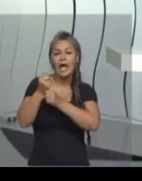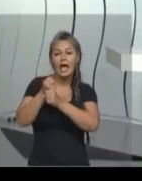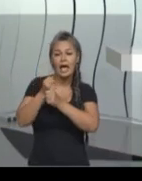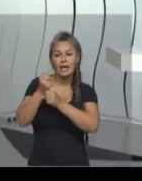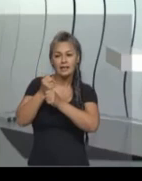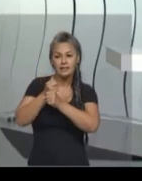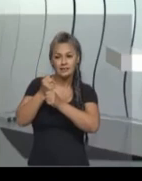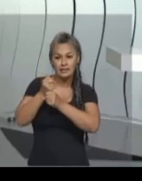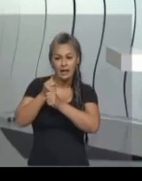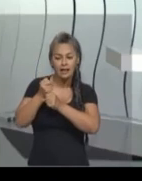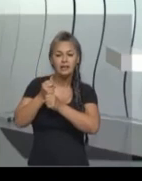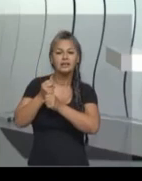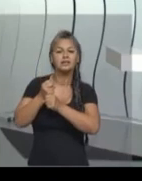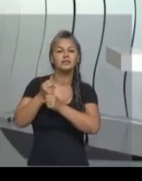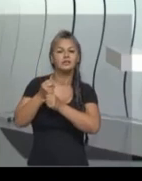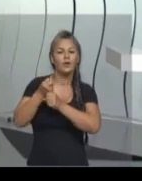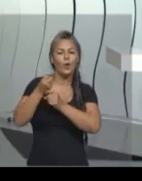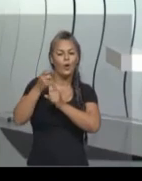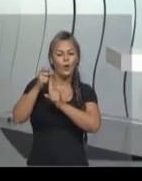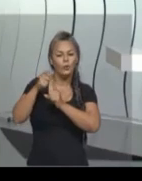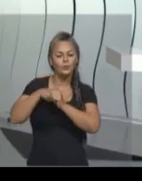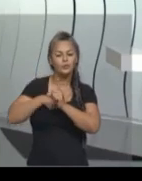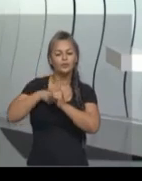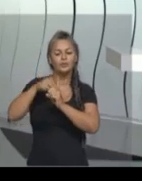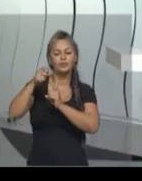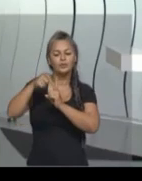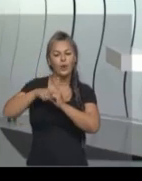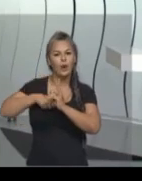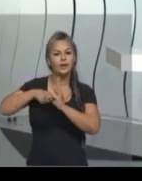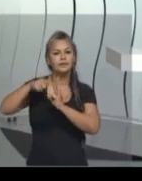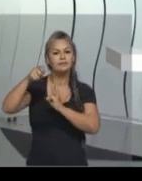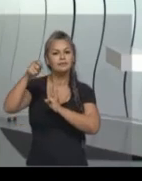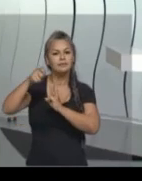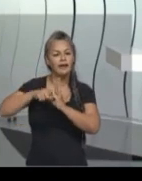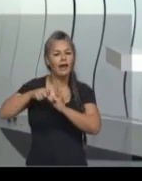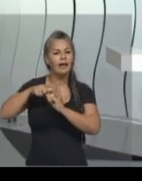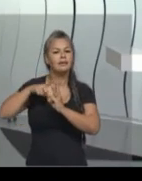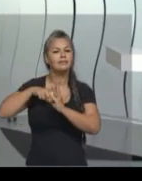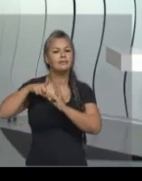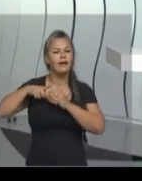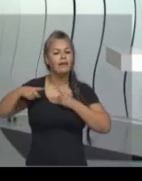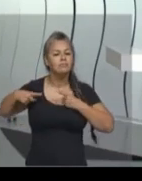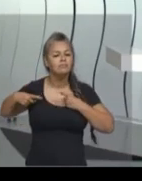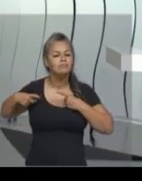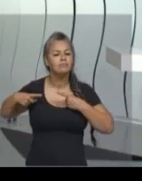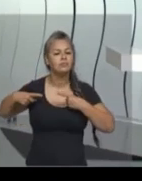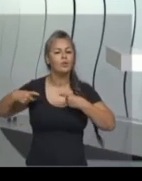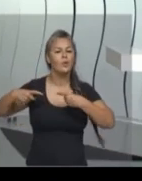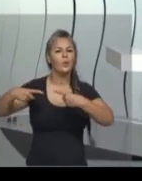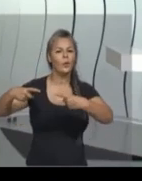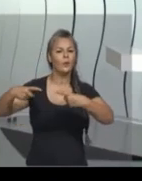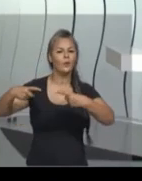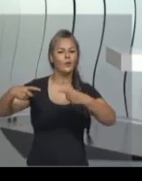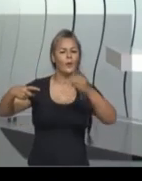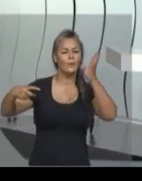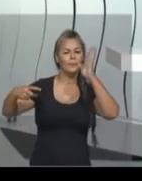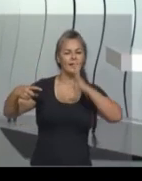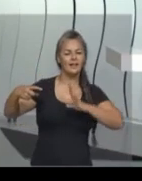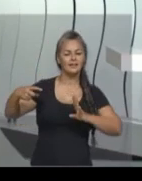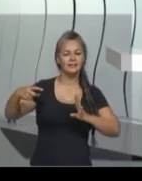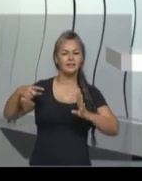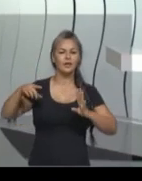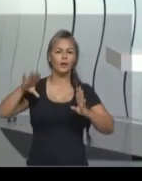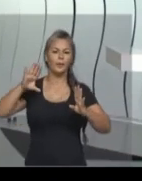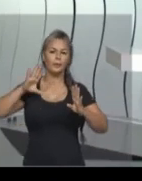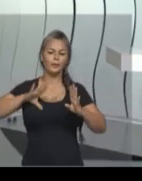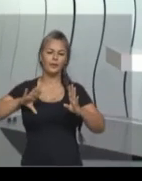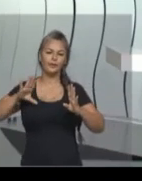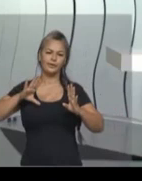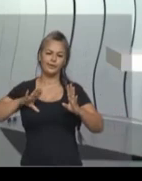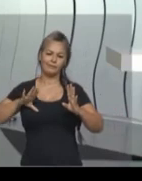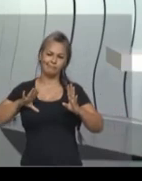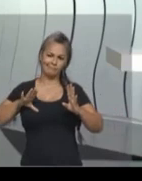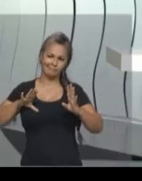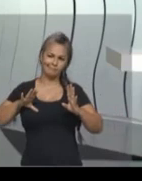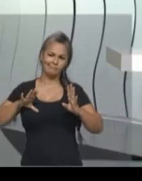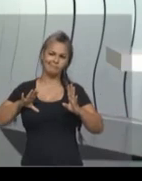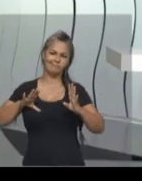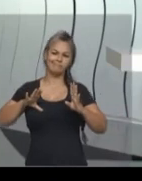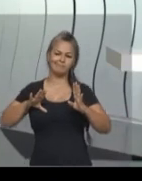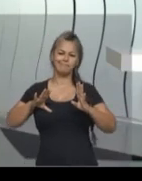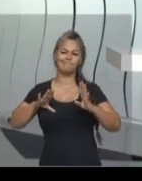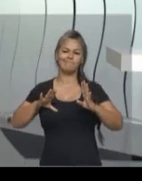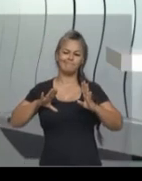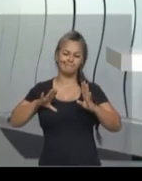foi o período de guerras de independência. É claro que o Brasil não se tornou